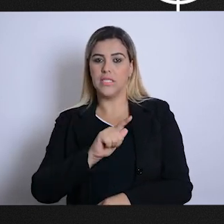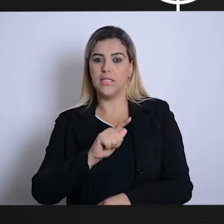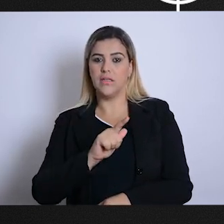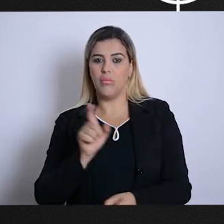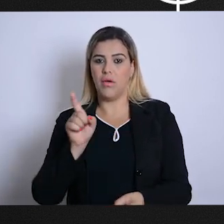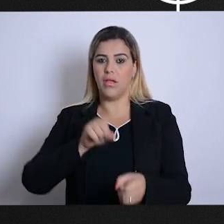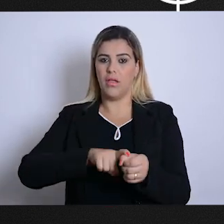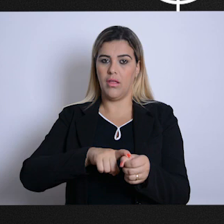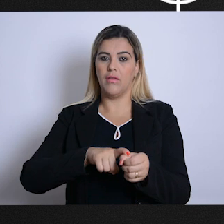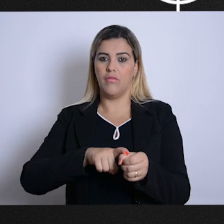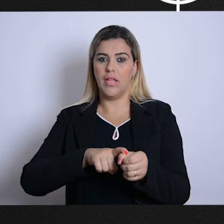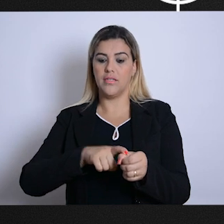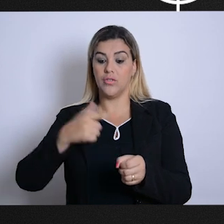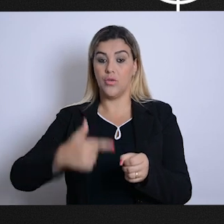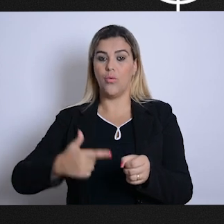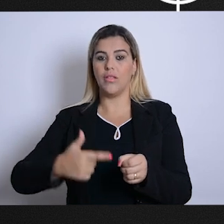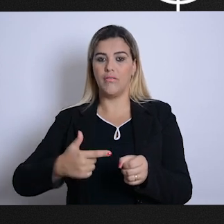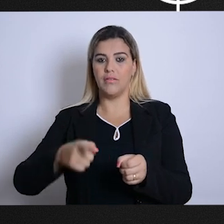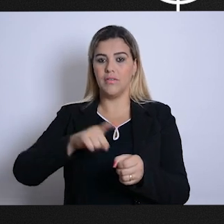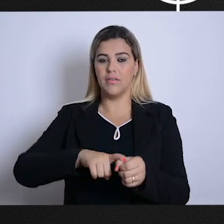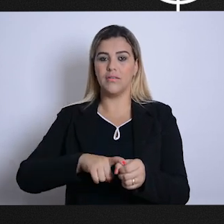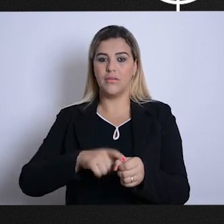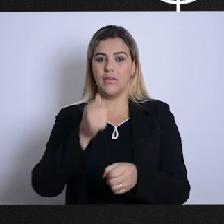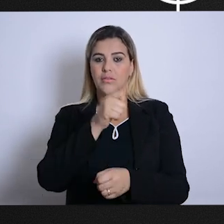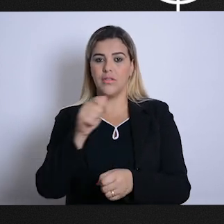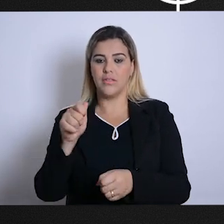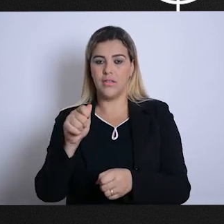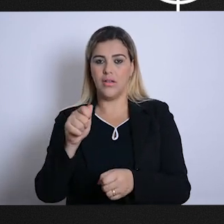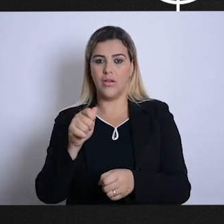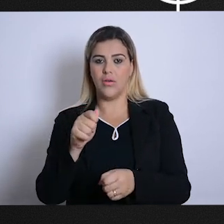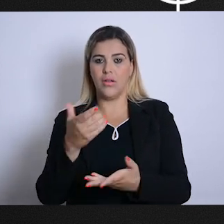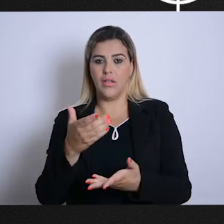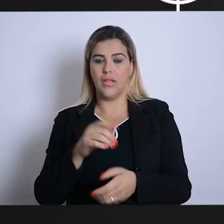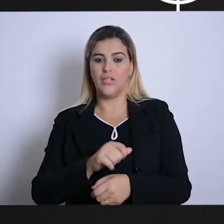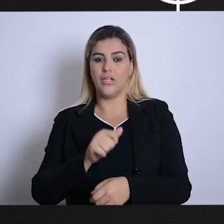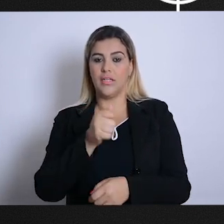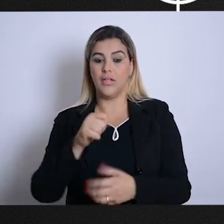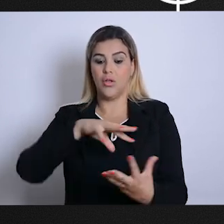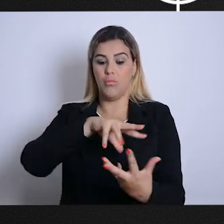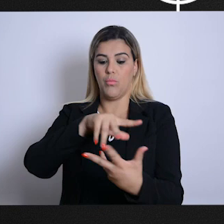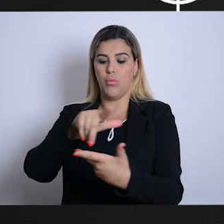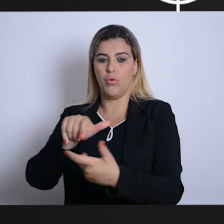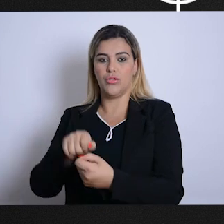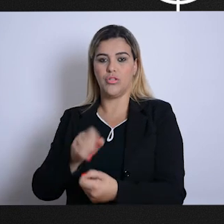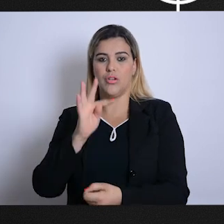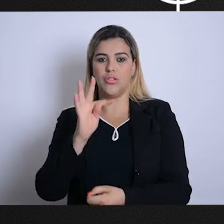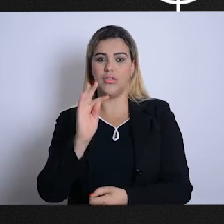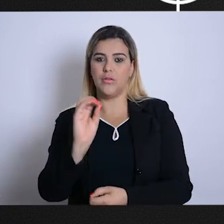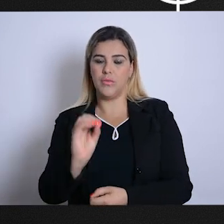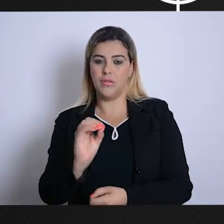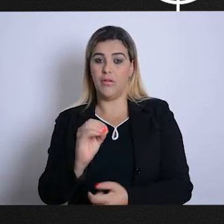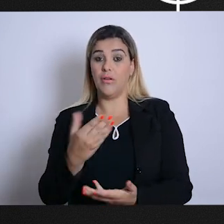segunda vez a Associação World Federation, a Associação Mundial de Terapia Ocupacional. Isso era muito